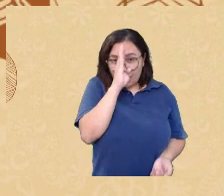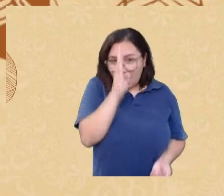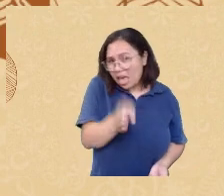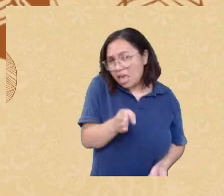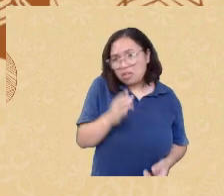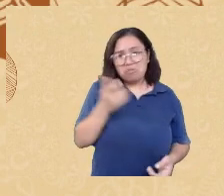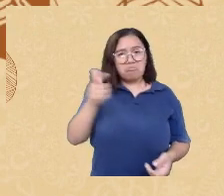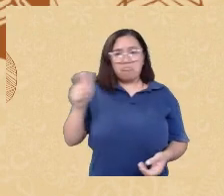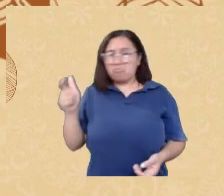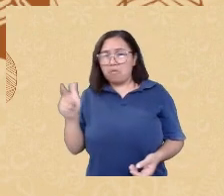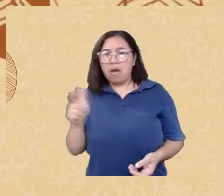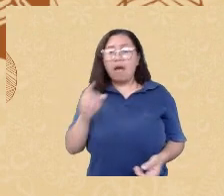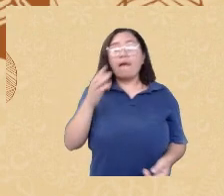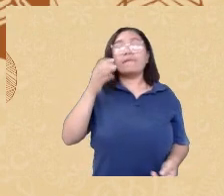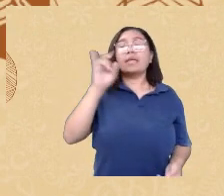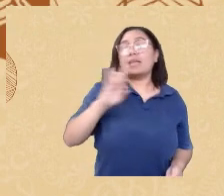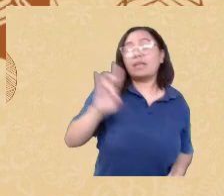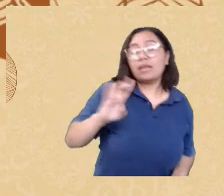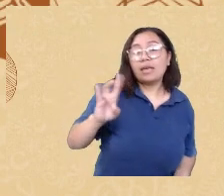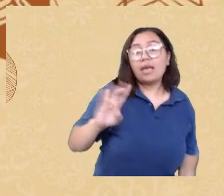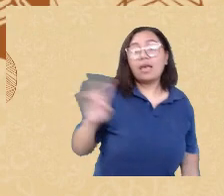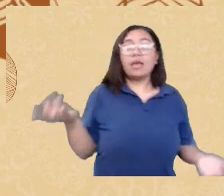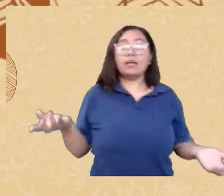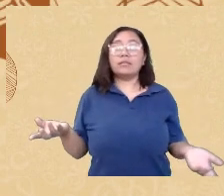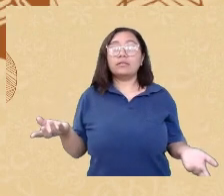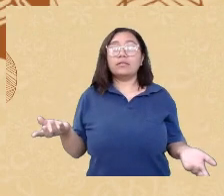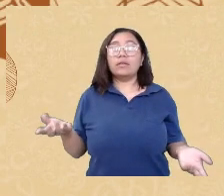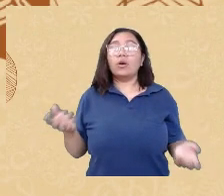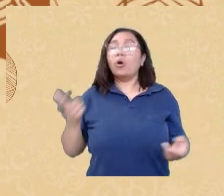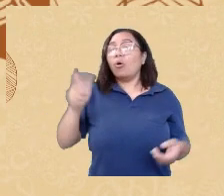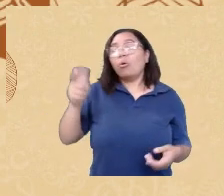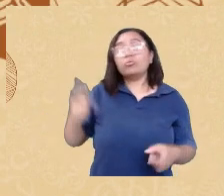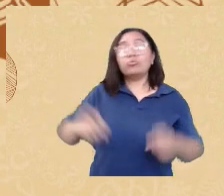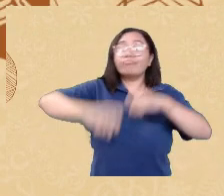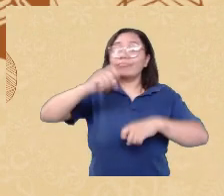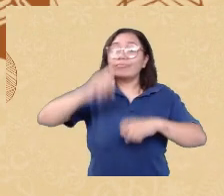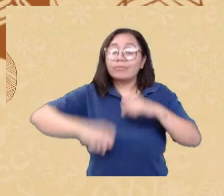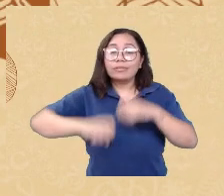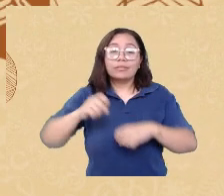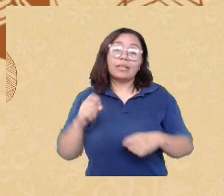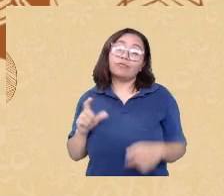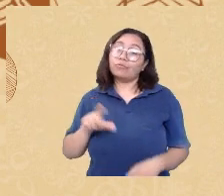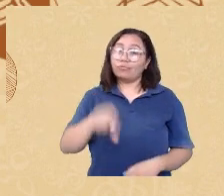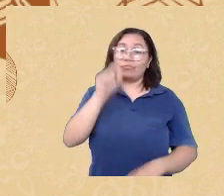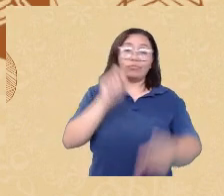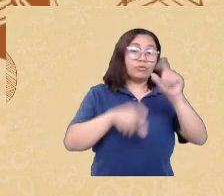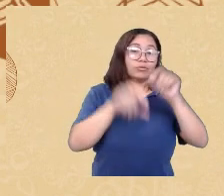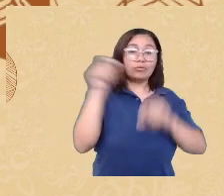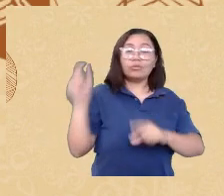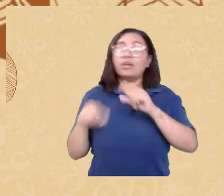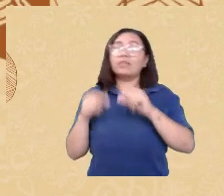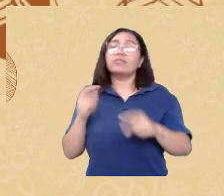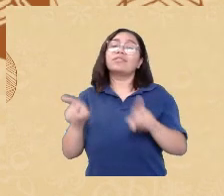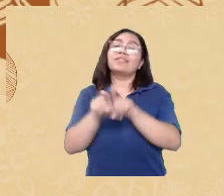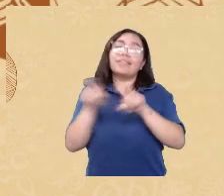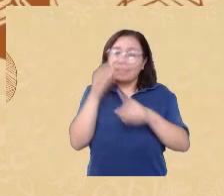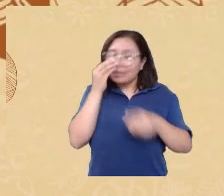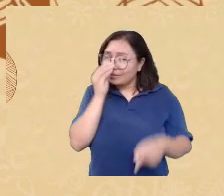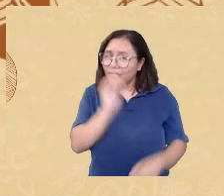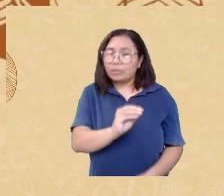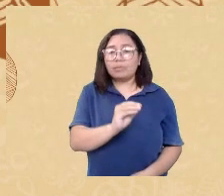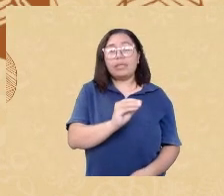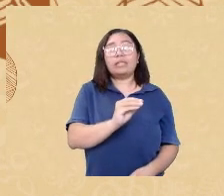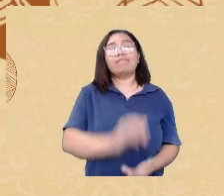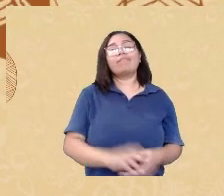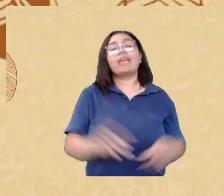e aí por fim entramos no caso dos africanos e o destaque para esse grupo